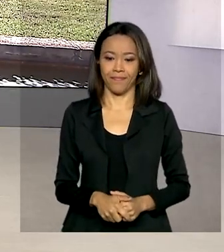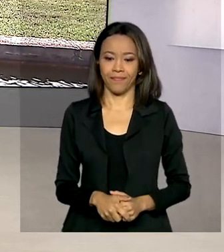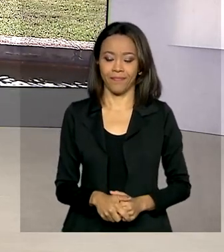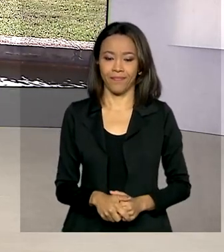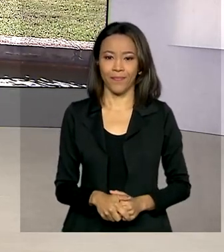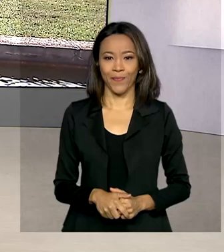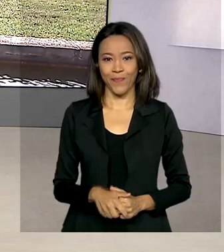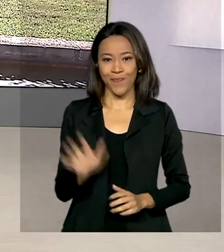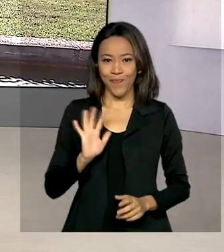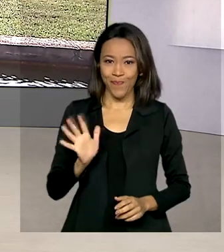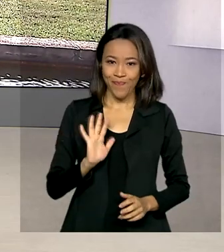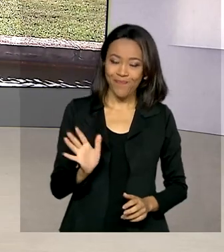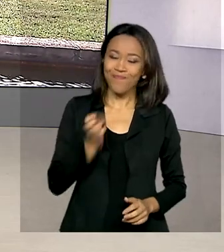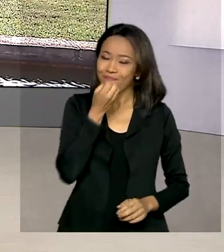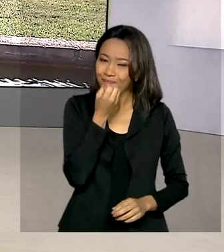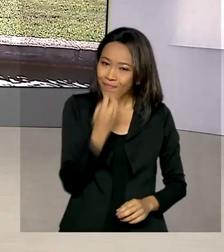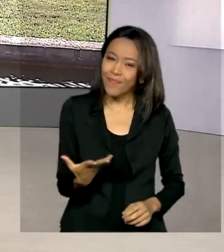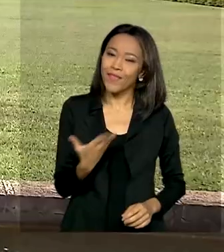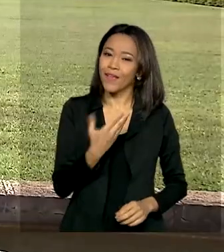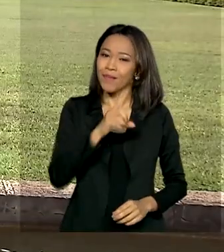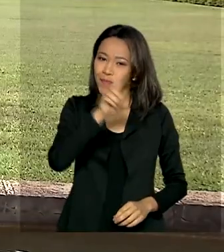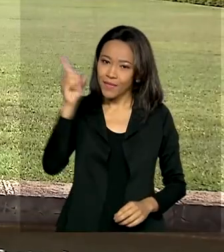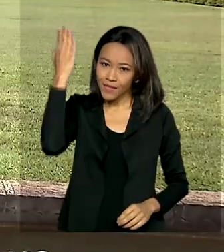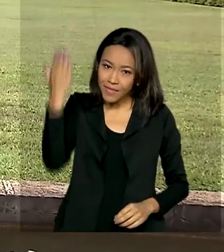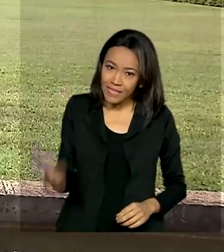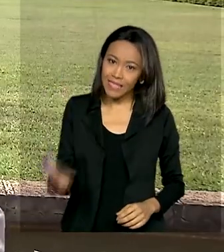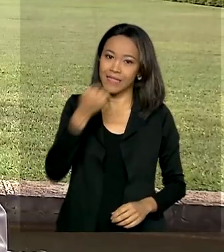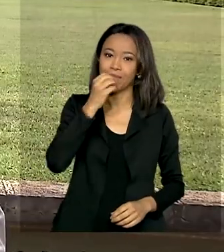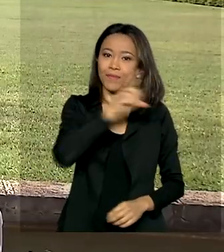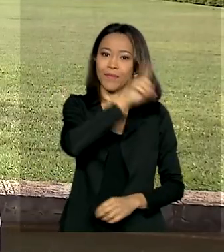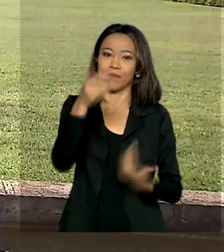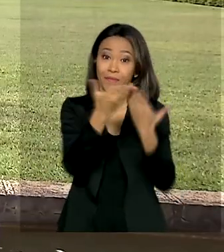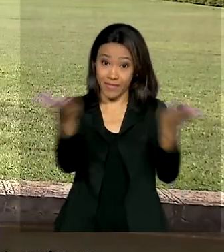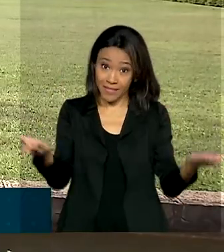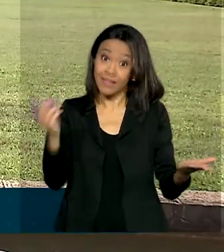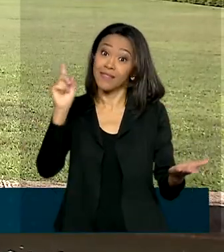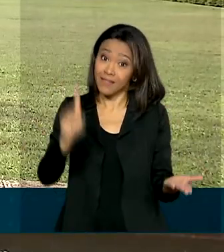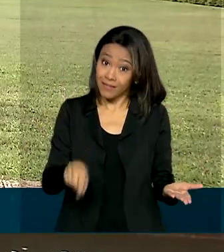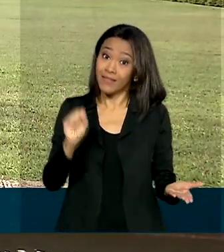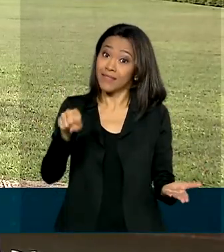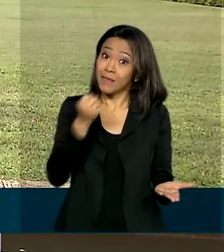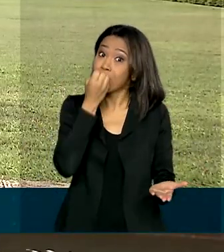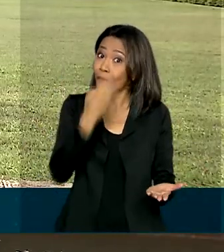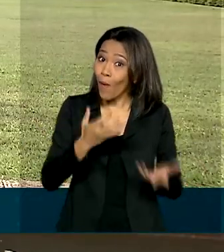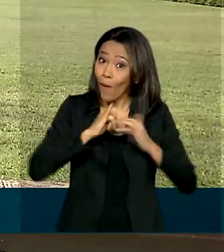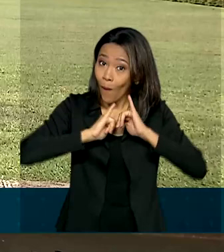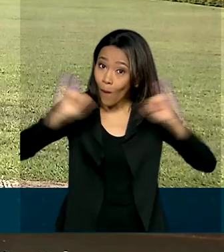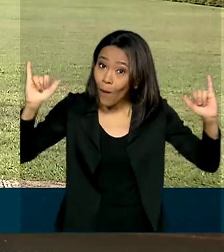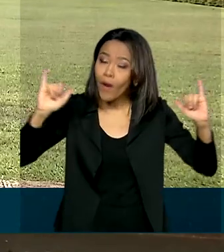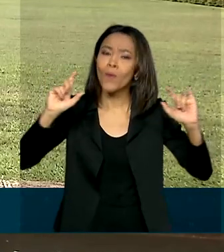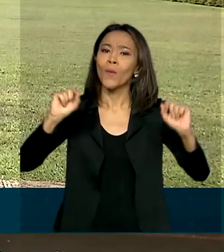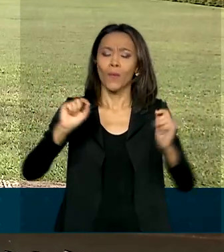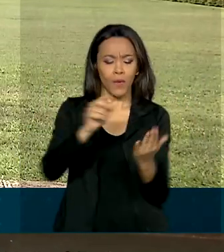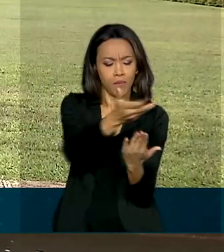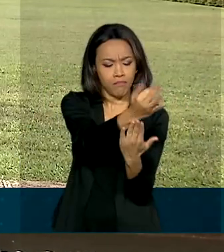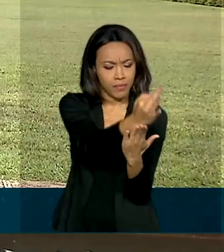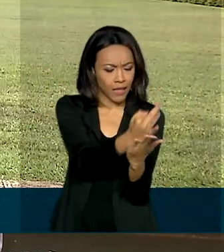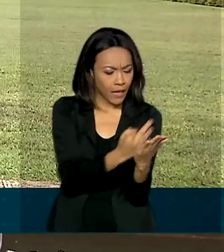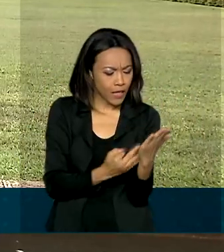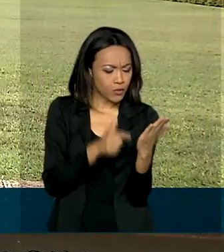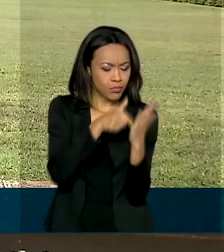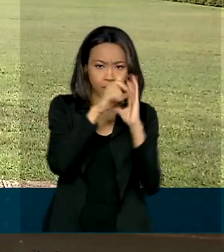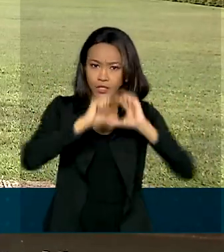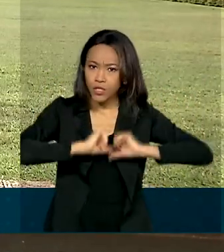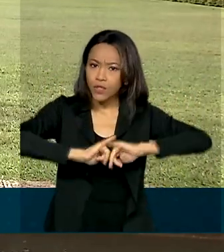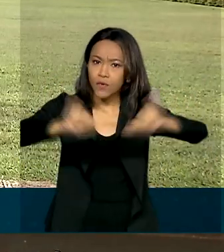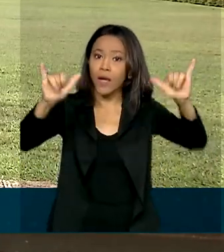Olá, Manuela. Bom dia para você, bom dia a todos. Boa notícia sim. De acordo com o texto publicado, ficam